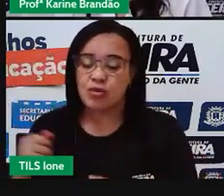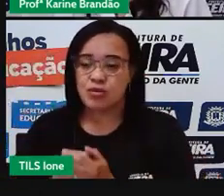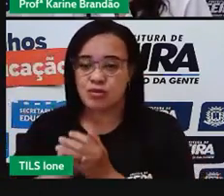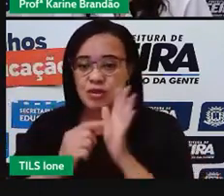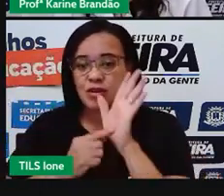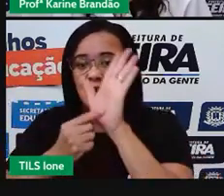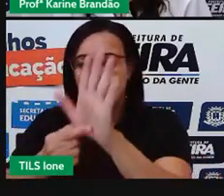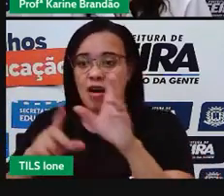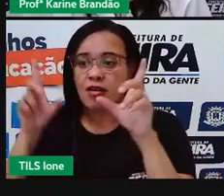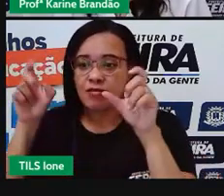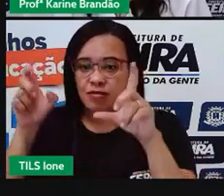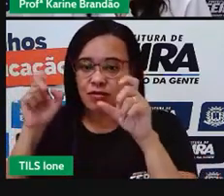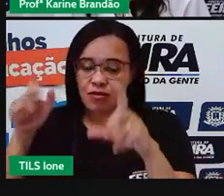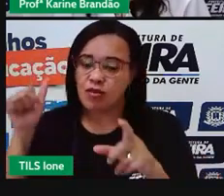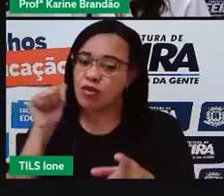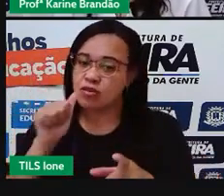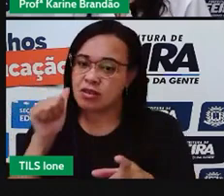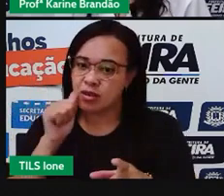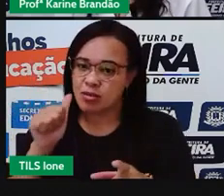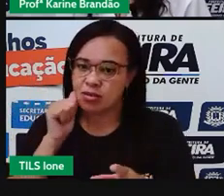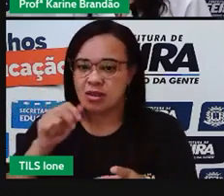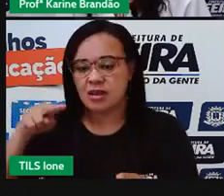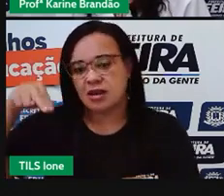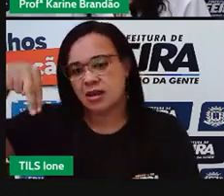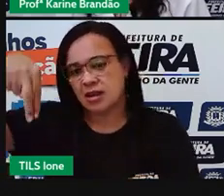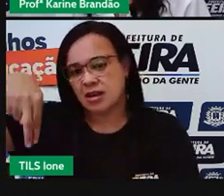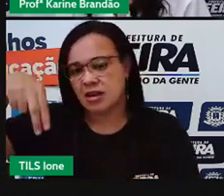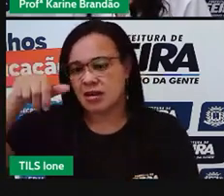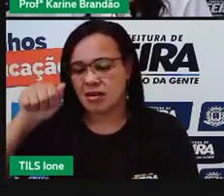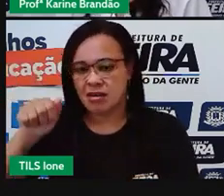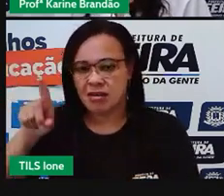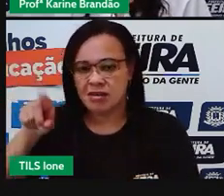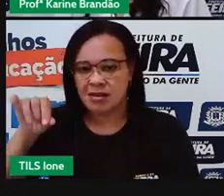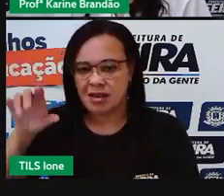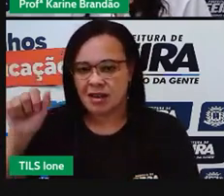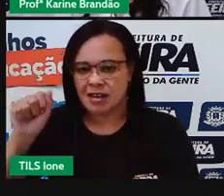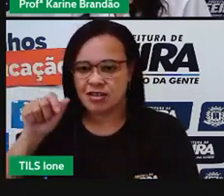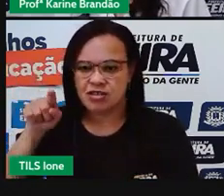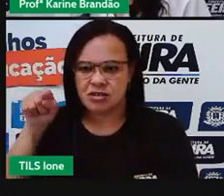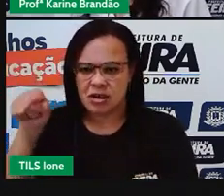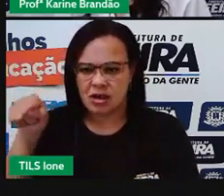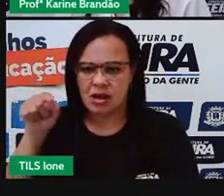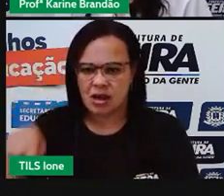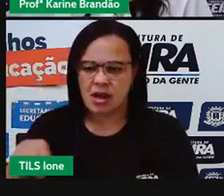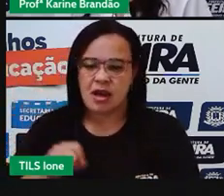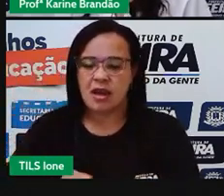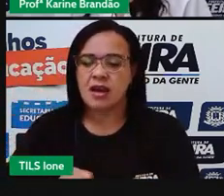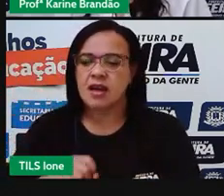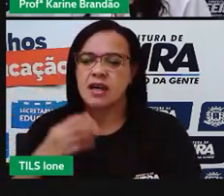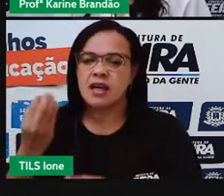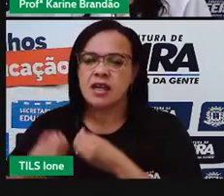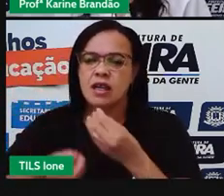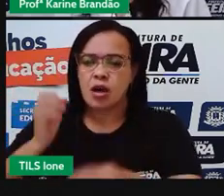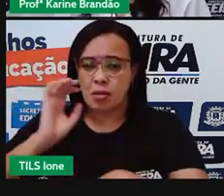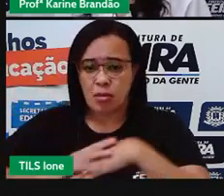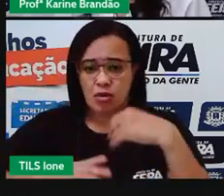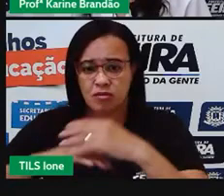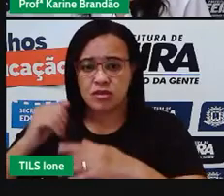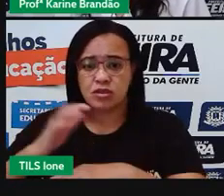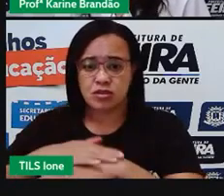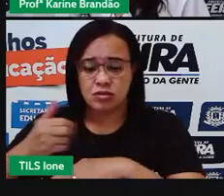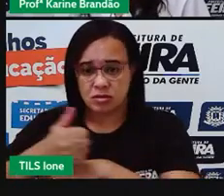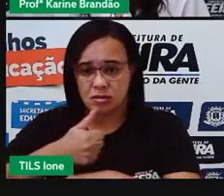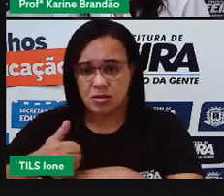que é engenheira de materiais do Instituto Militar de Engenharia, e ela diz o seguinte, educação de qualidade